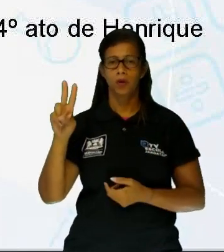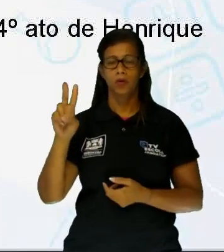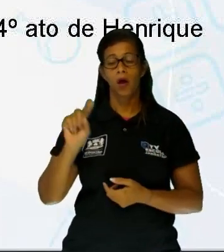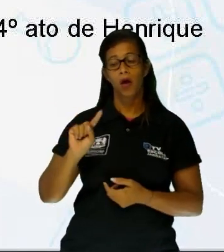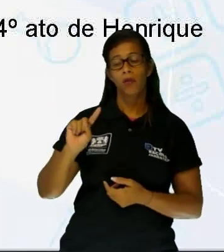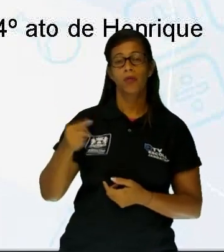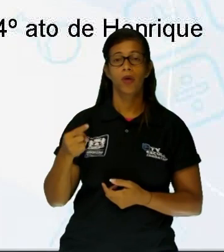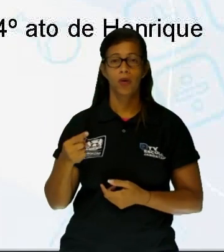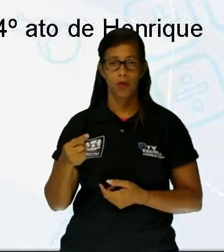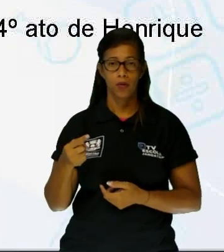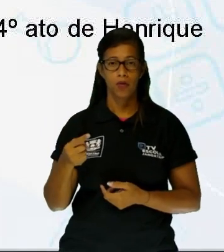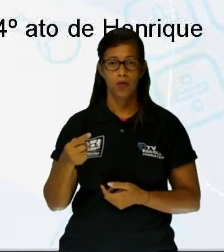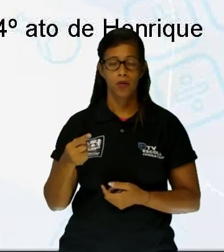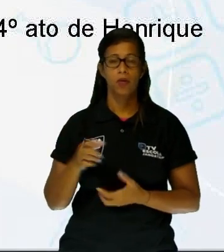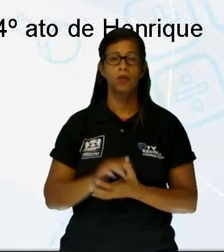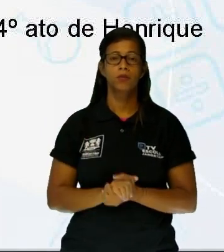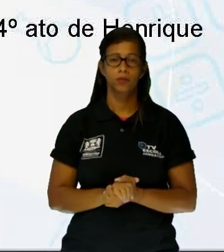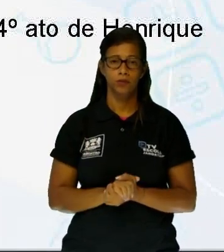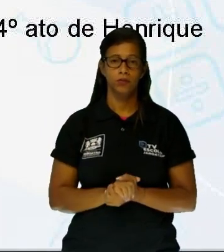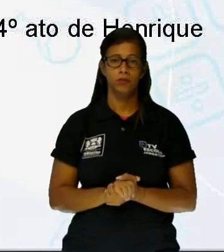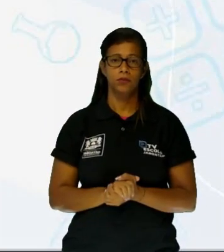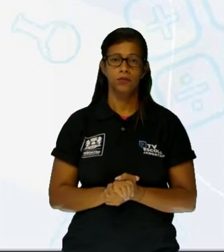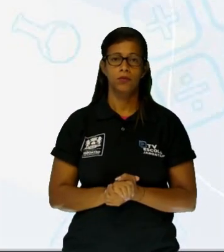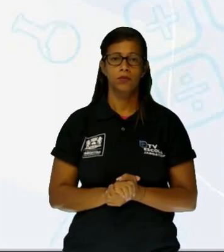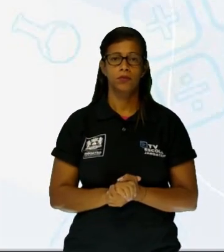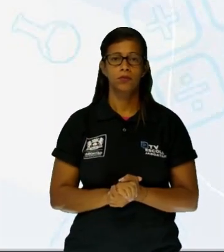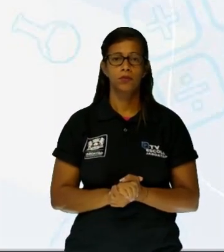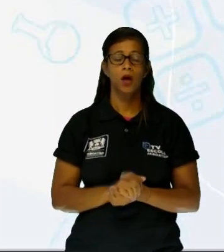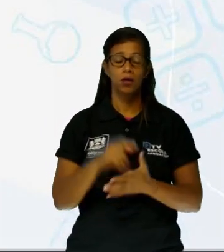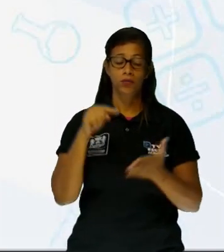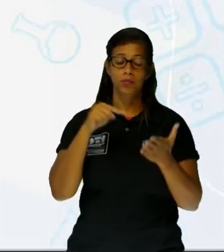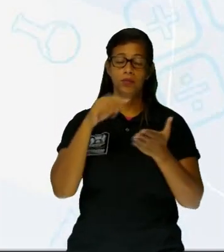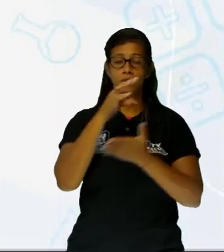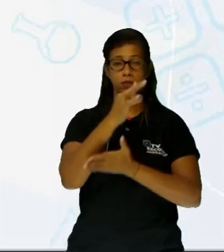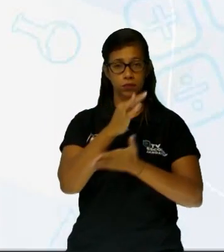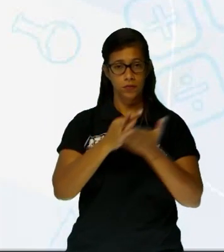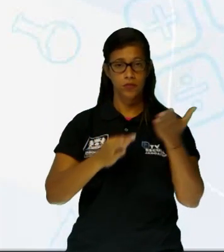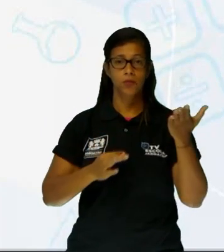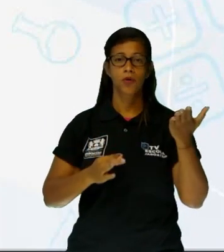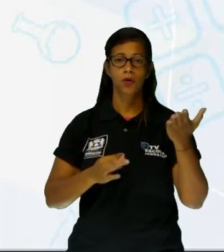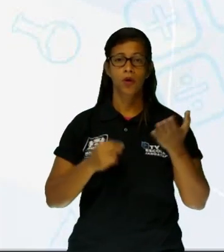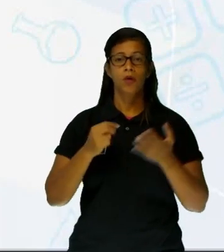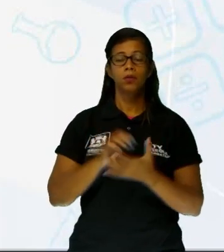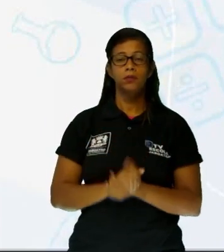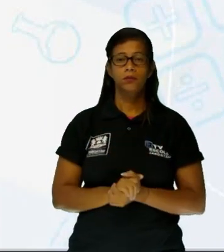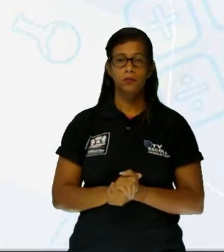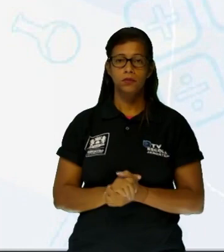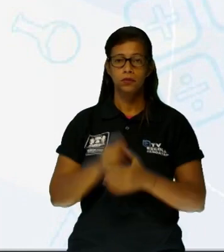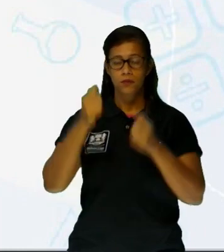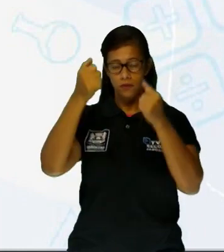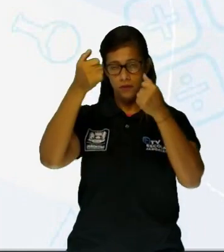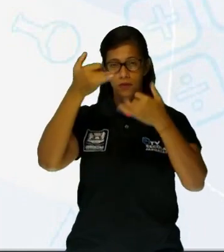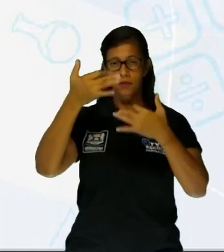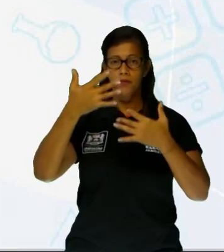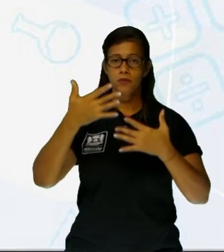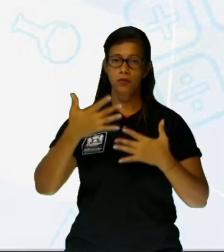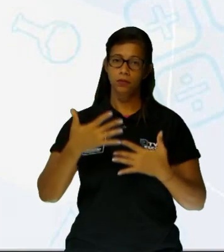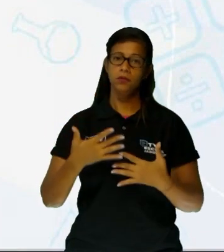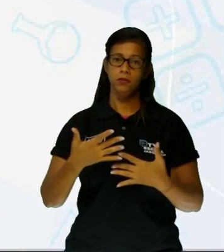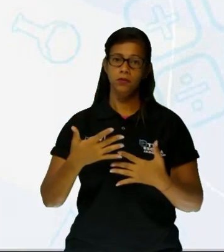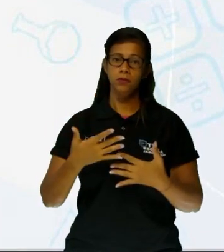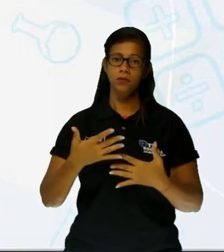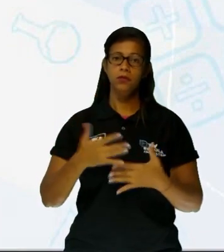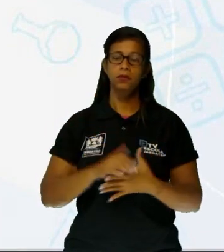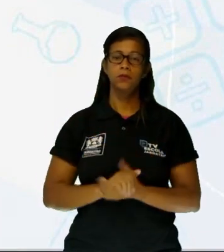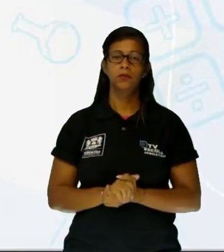Recife, vírgula novamente. Aí eu tenho uma expressão explicativa, é um aposto. Então, eu já sei que ele usou essa parte da explicativa,